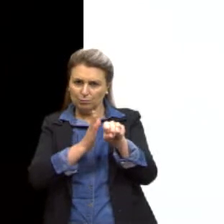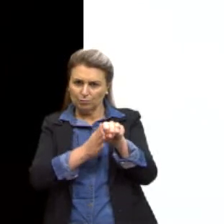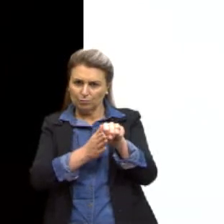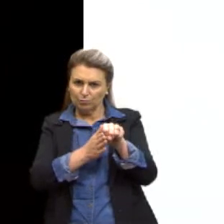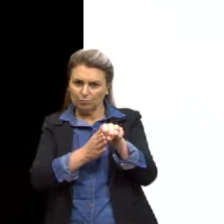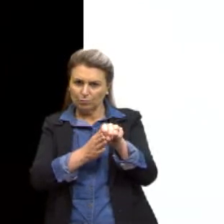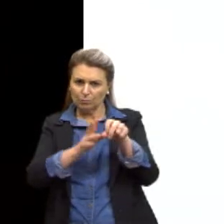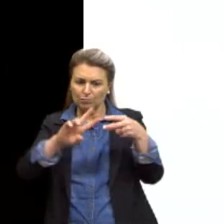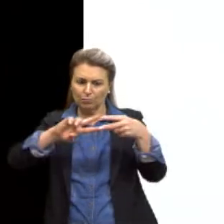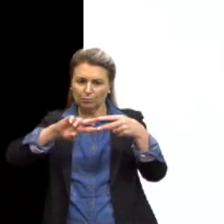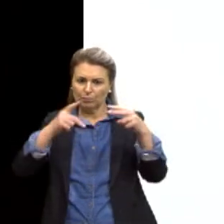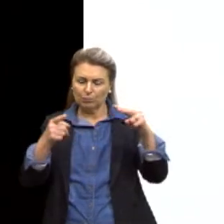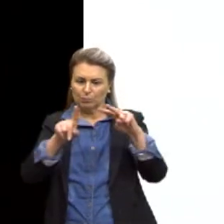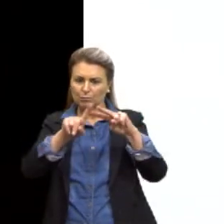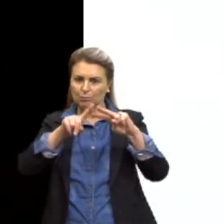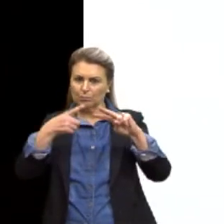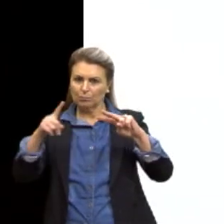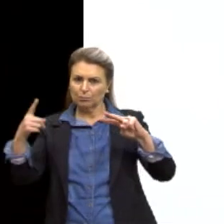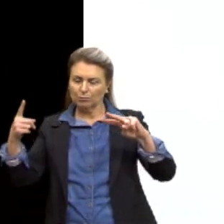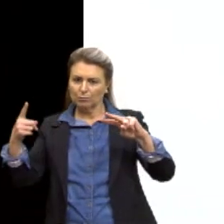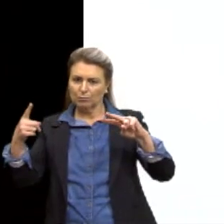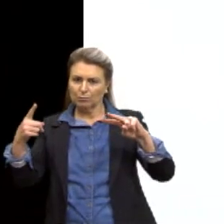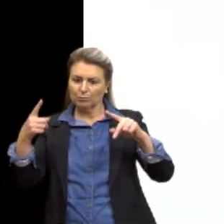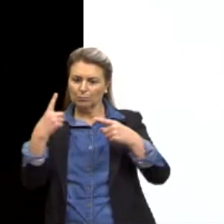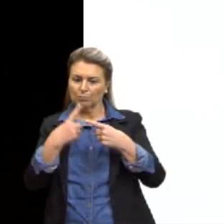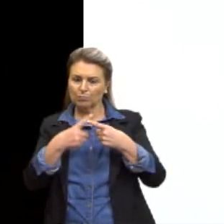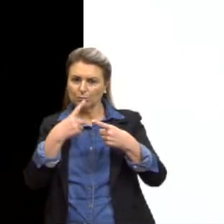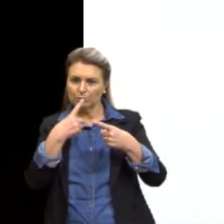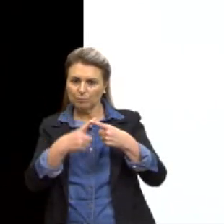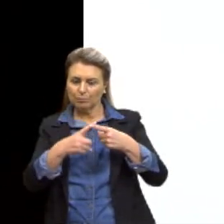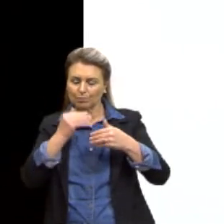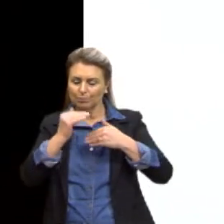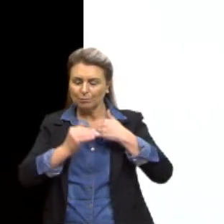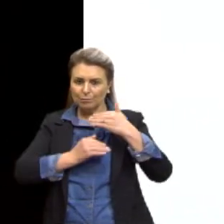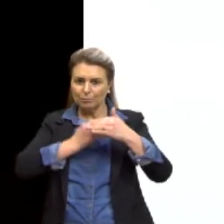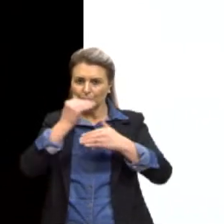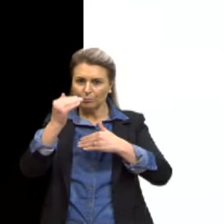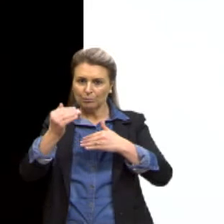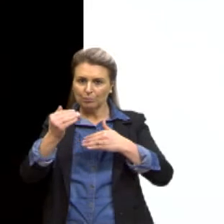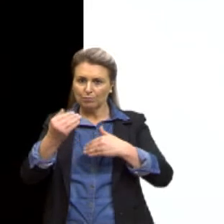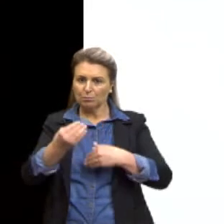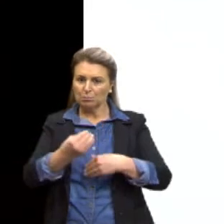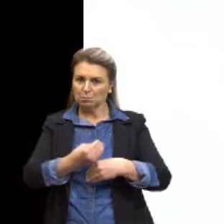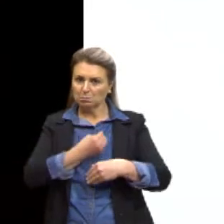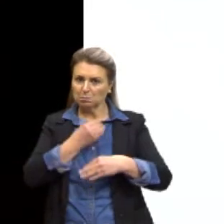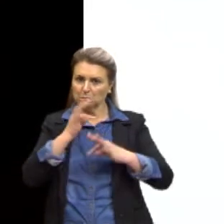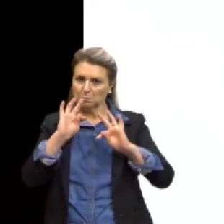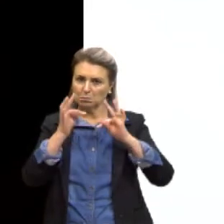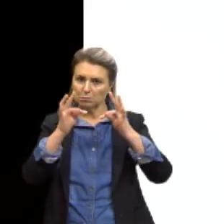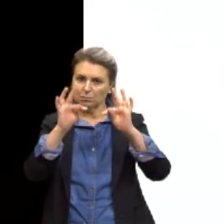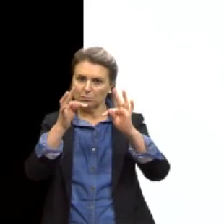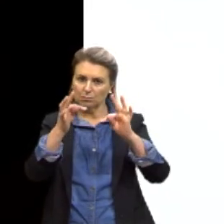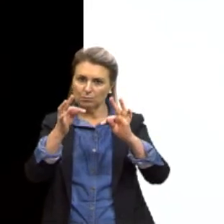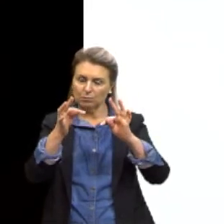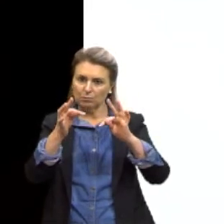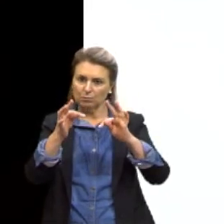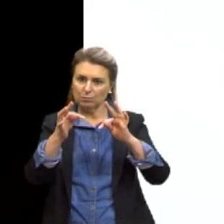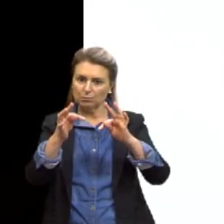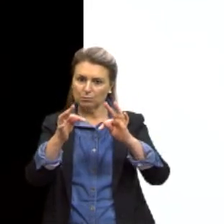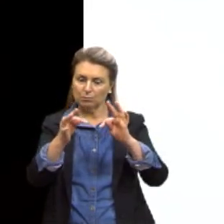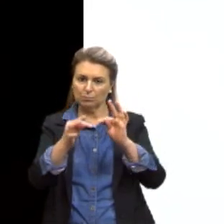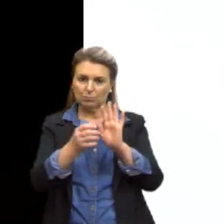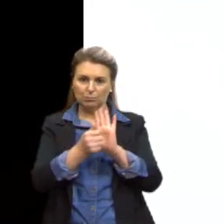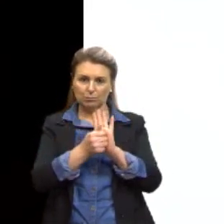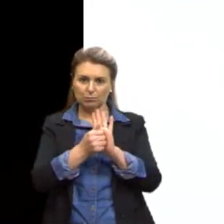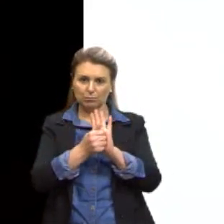transgênico foi o fato de o processo biotecnológico ter, letra A,